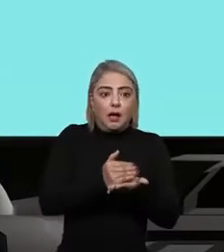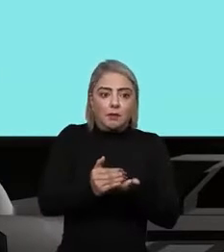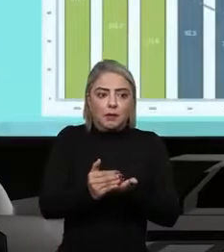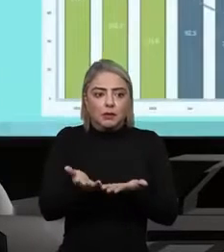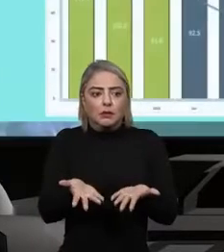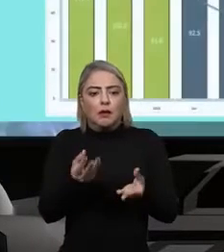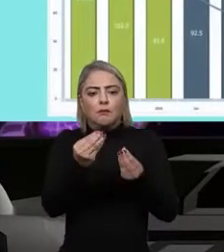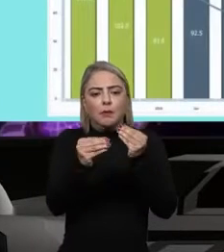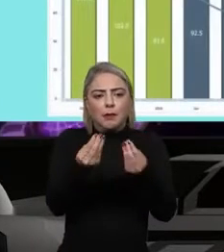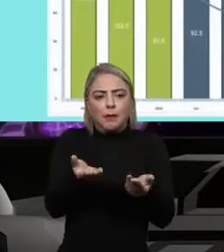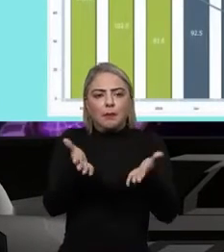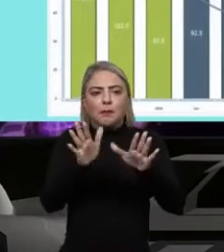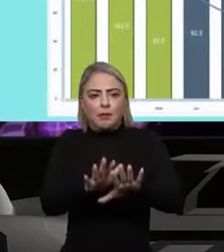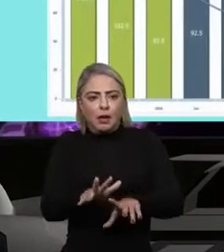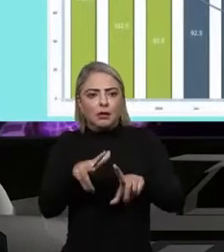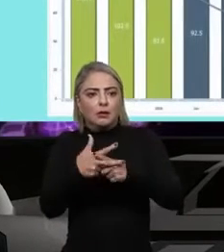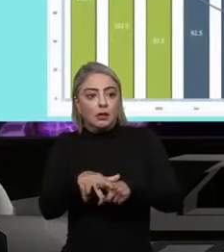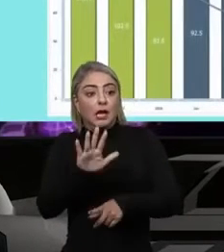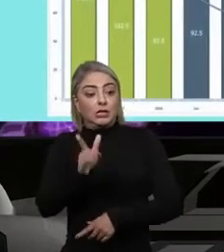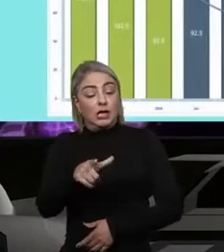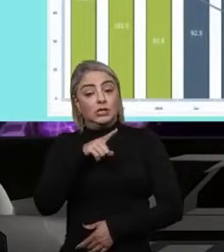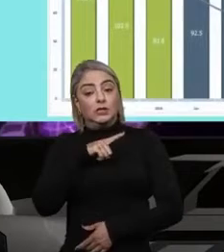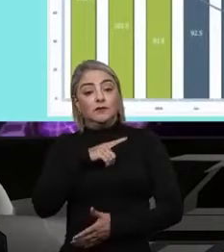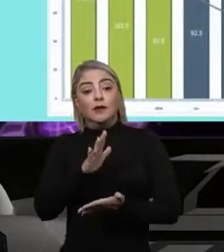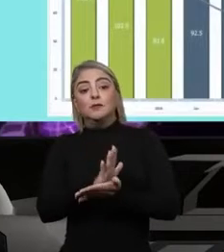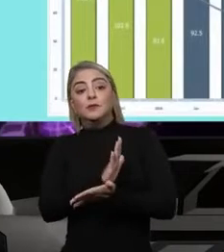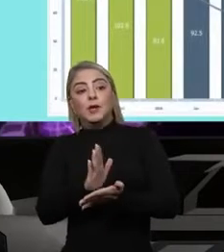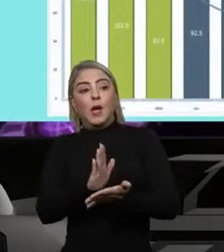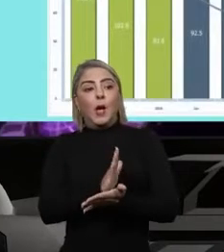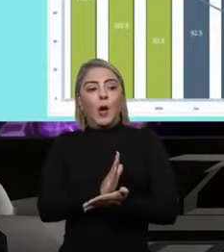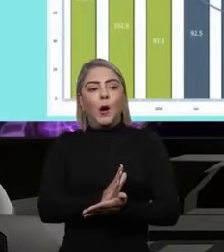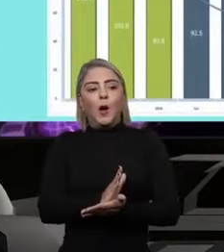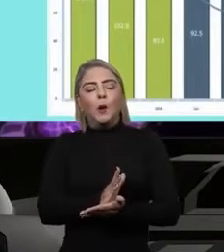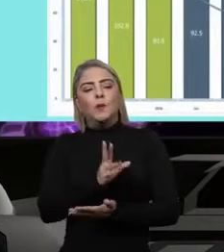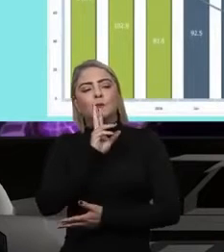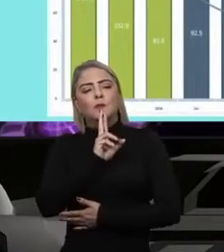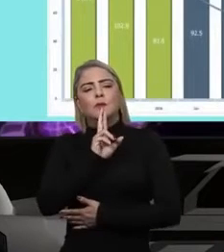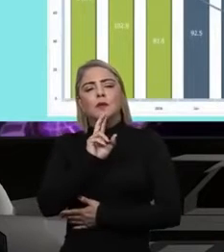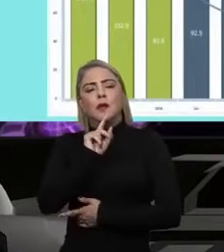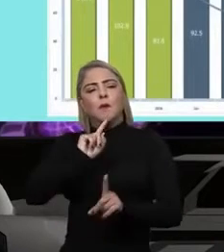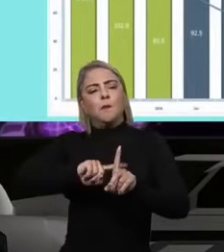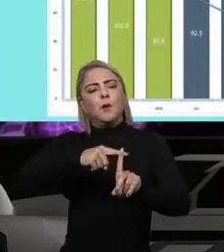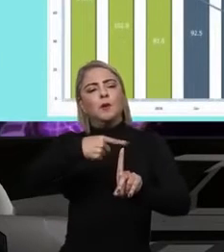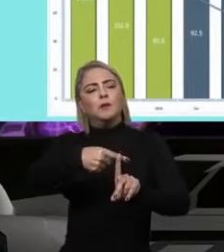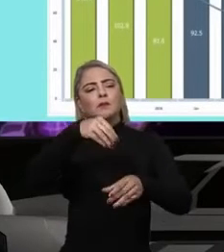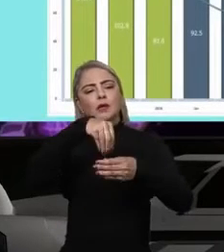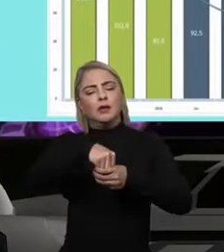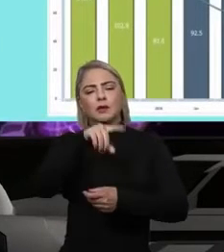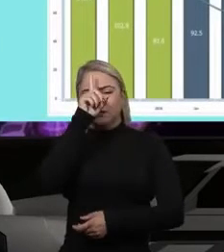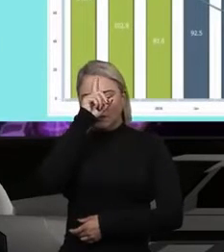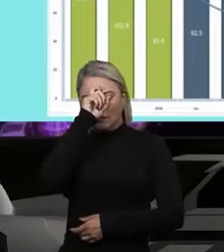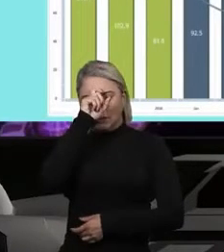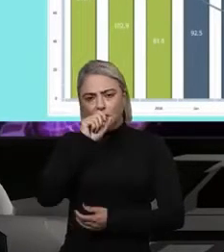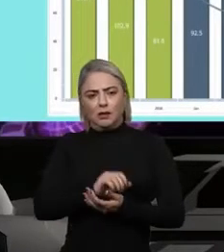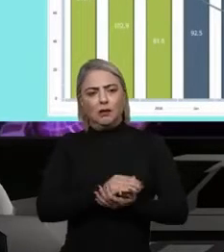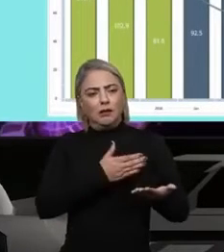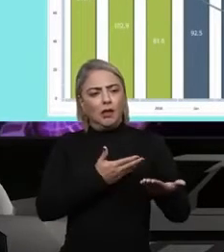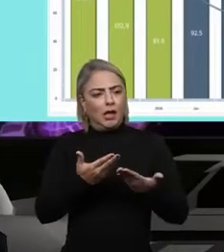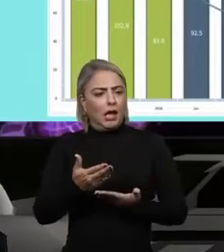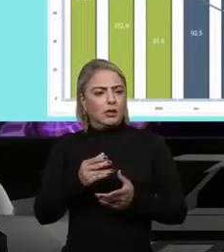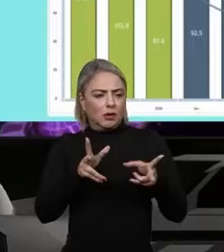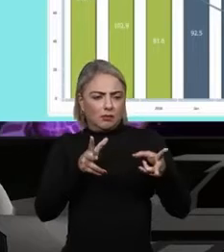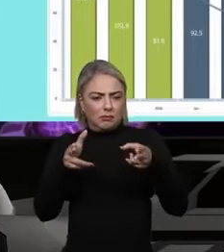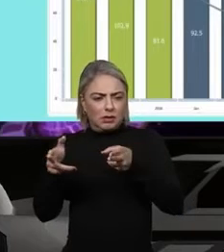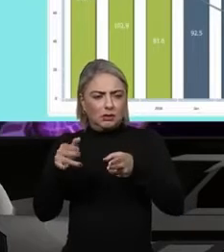implantação da ferramenta, nós já tivemos alguns retrospectos positivos dentro do hospital. Aqui eu trago só um recorte,